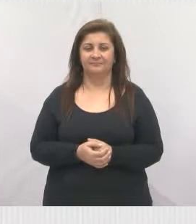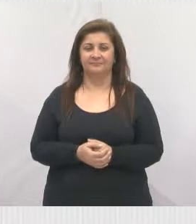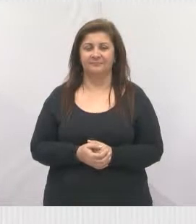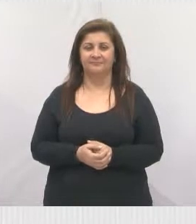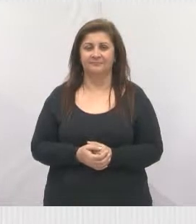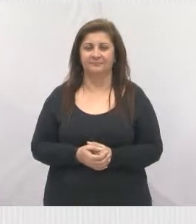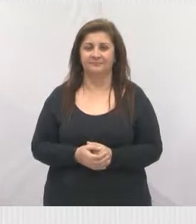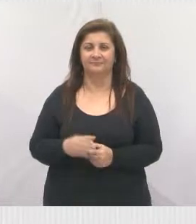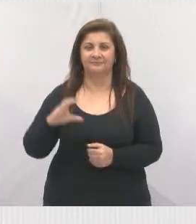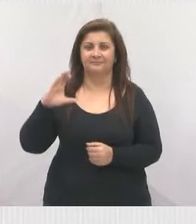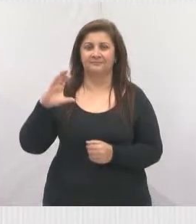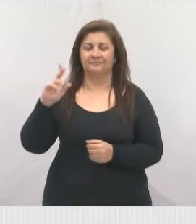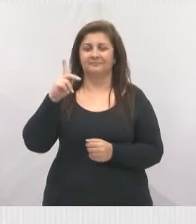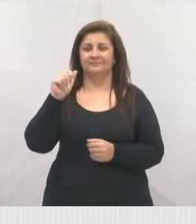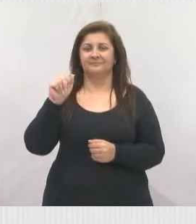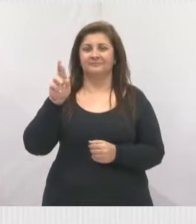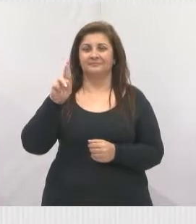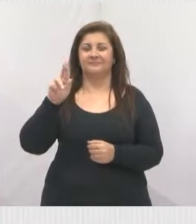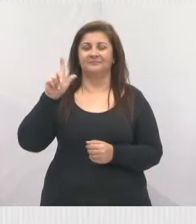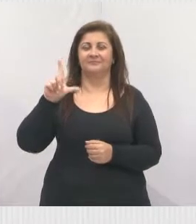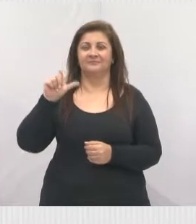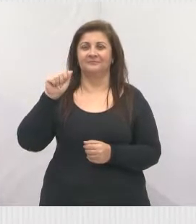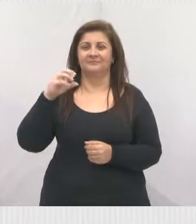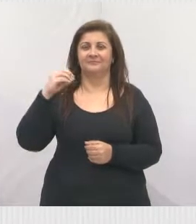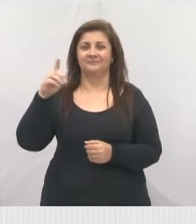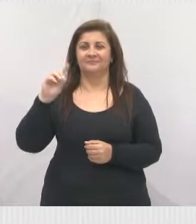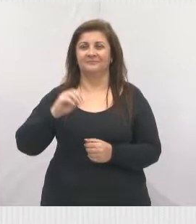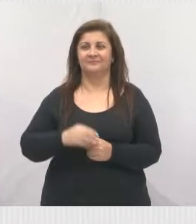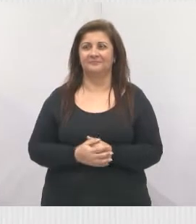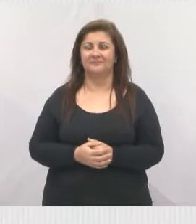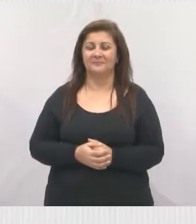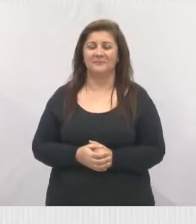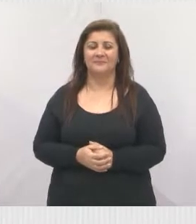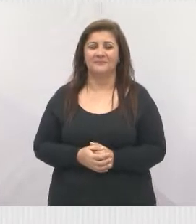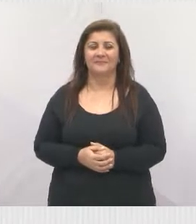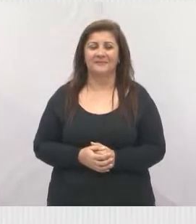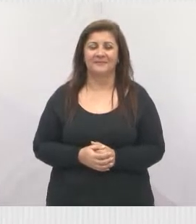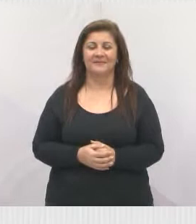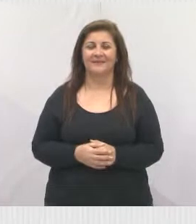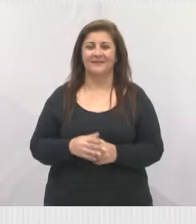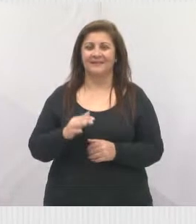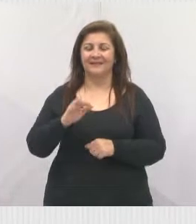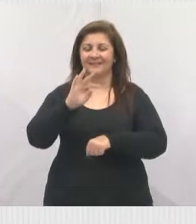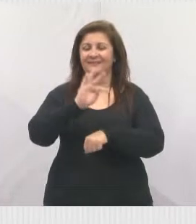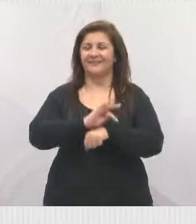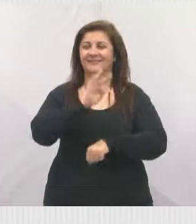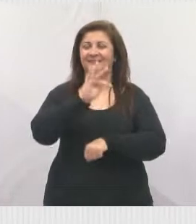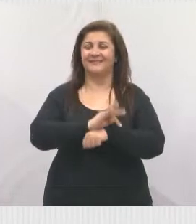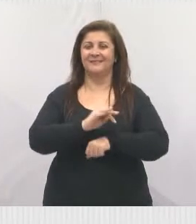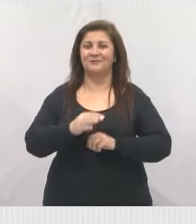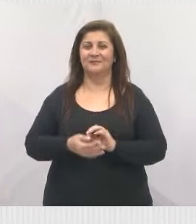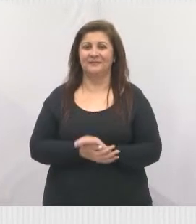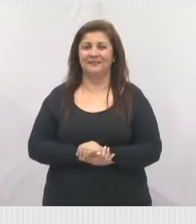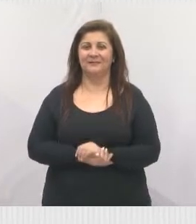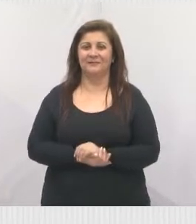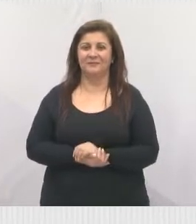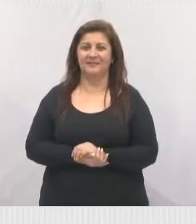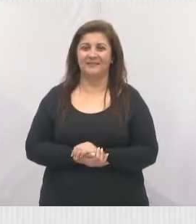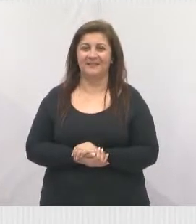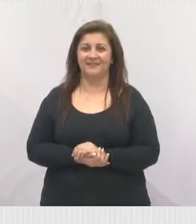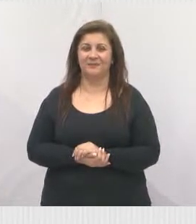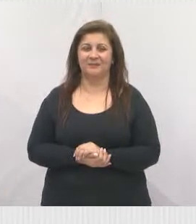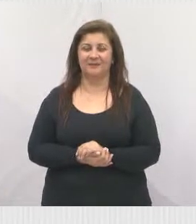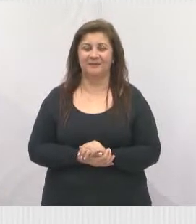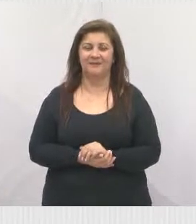Charlão, Charlão é um ícone aqui do futebol na nossa cidade, técnico aí do Vila Garcia, e também um grande